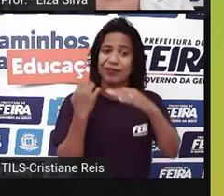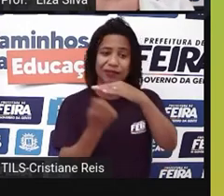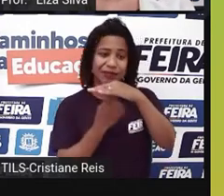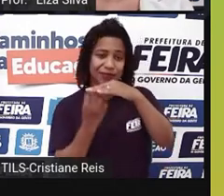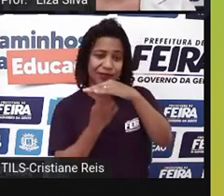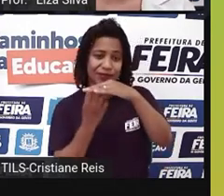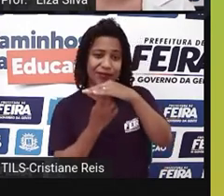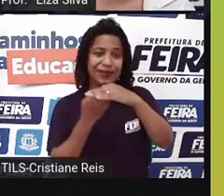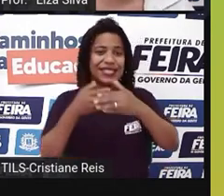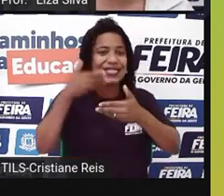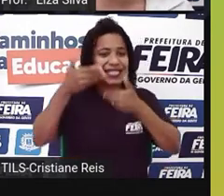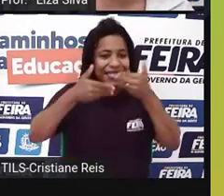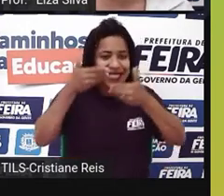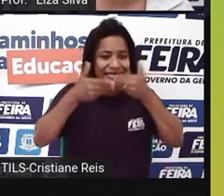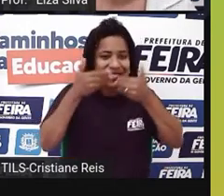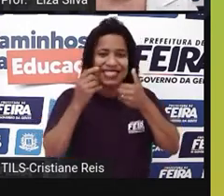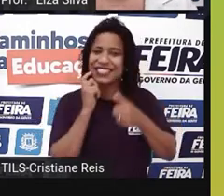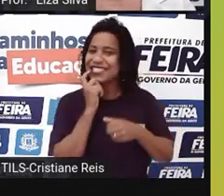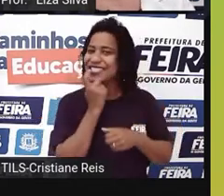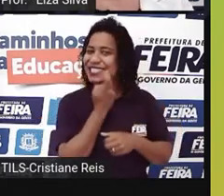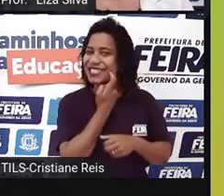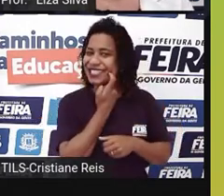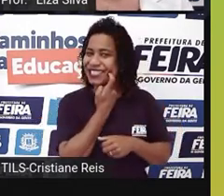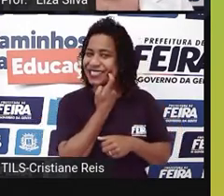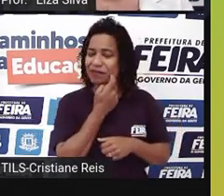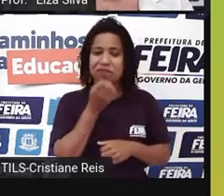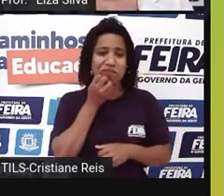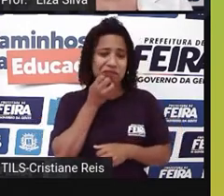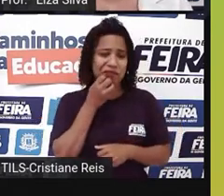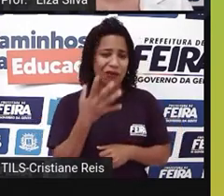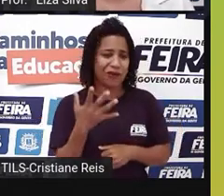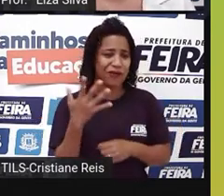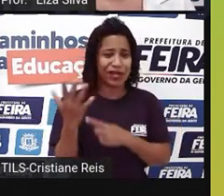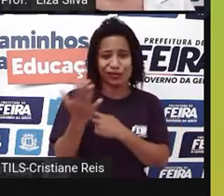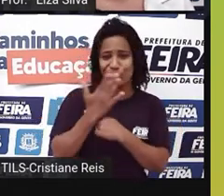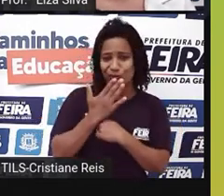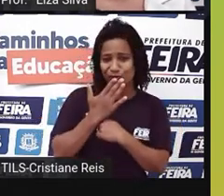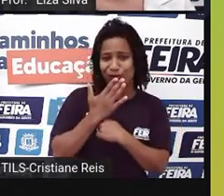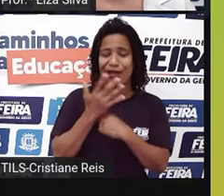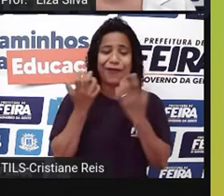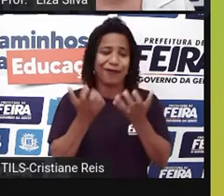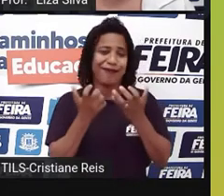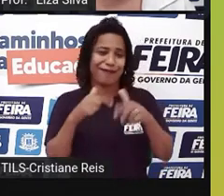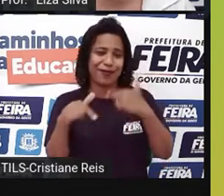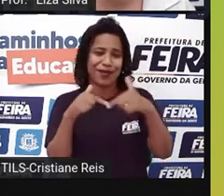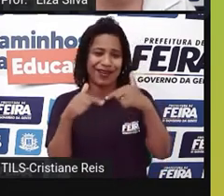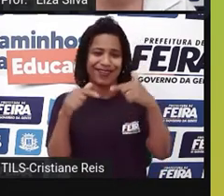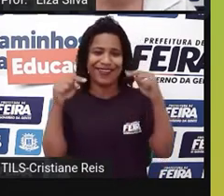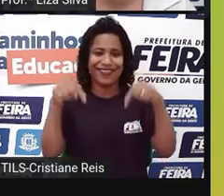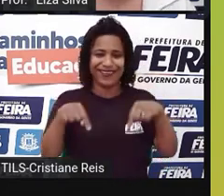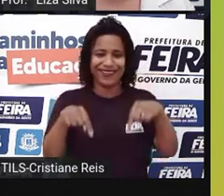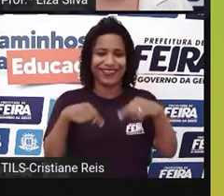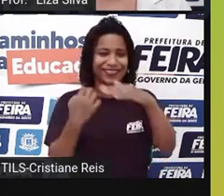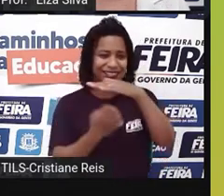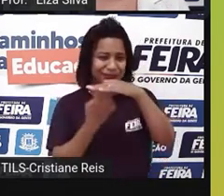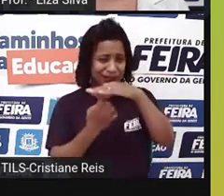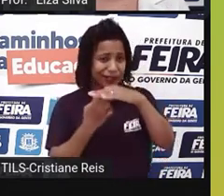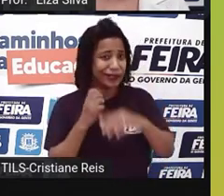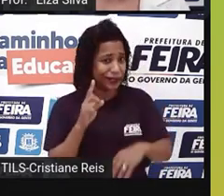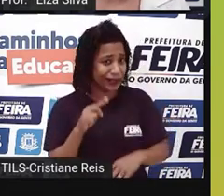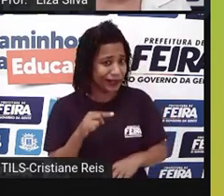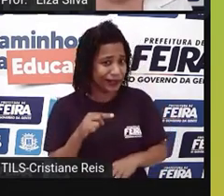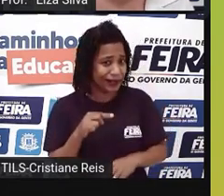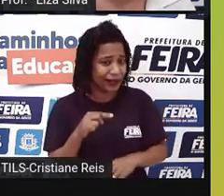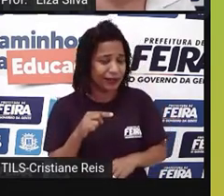tratamento dentário que a empresa tinha. Isso não é motivo para você buscar um emprego em uma determinada